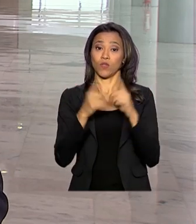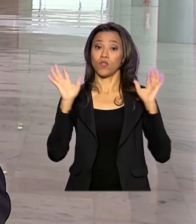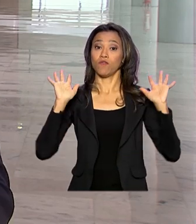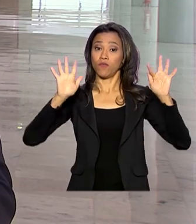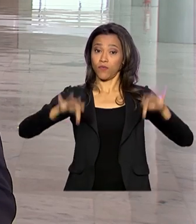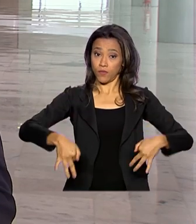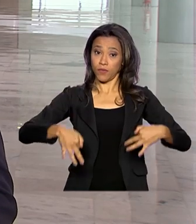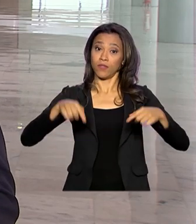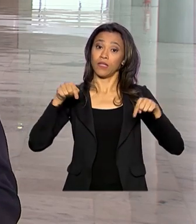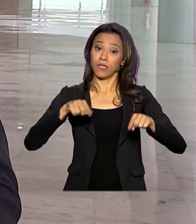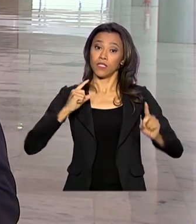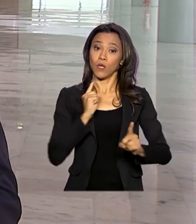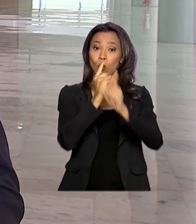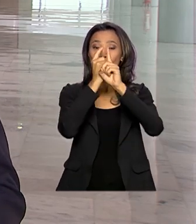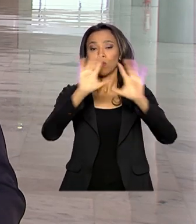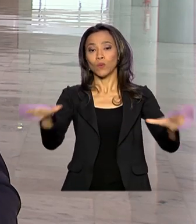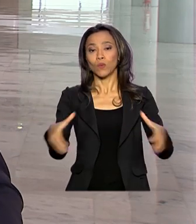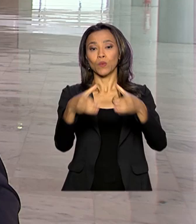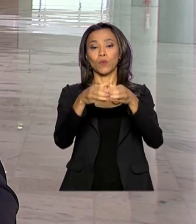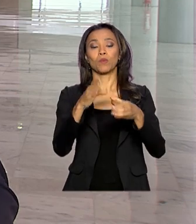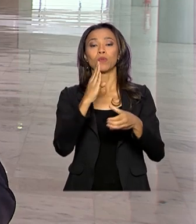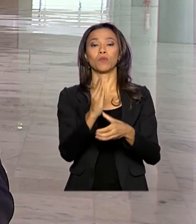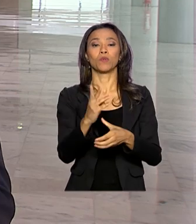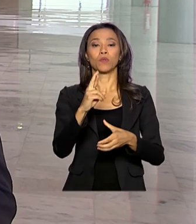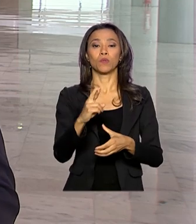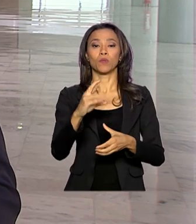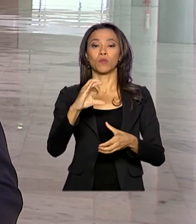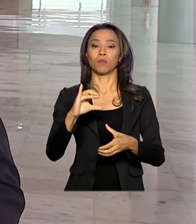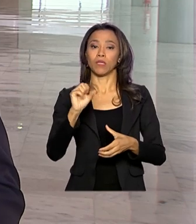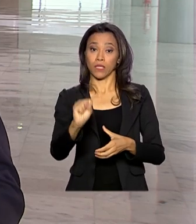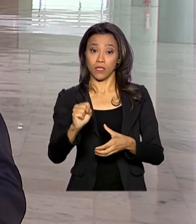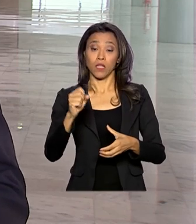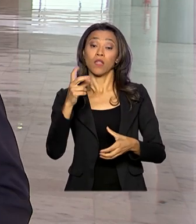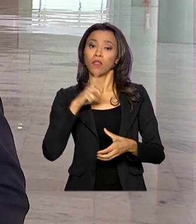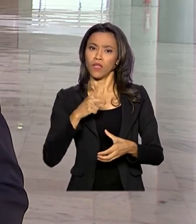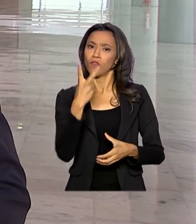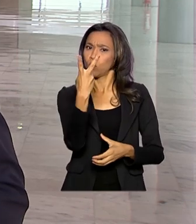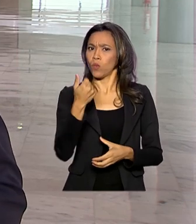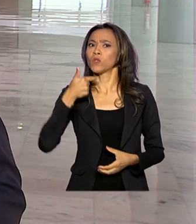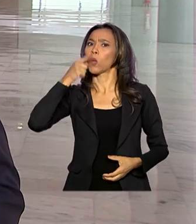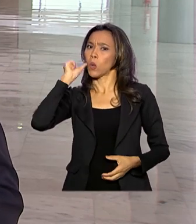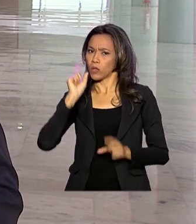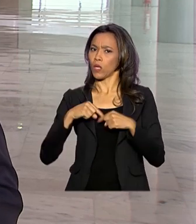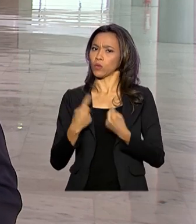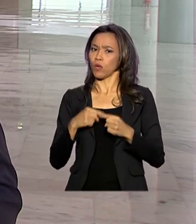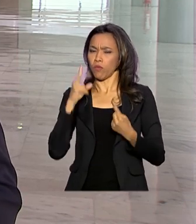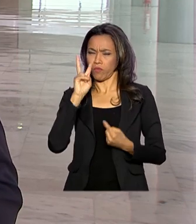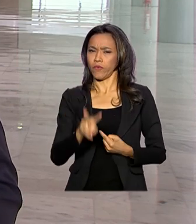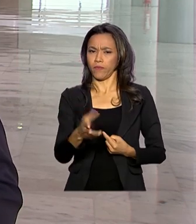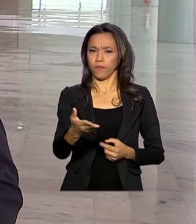bilateral dessa cúpula do BRICS. Outras duas aconteceram ontem. Vamos conferir na reportagem.